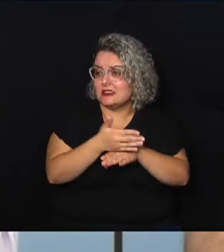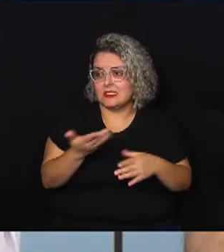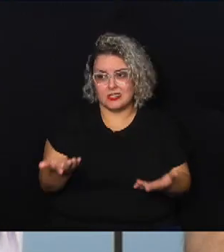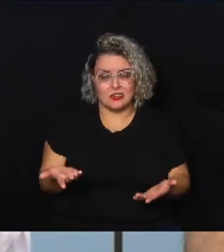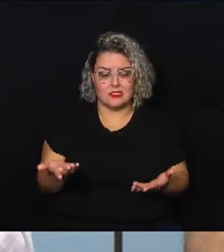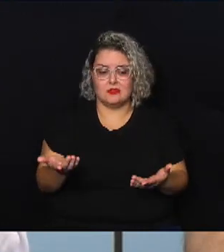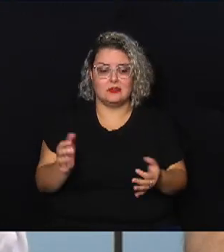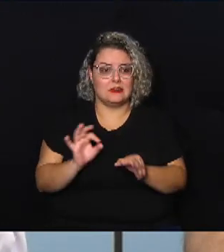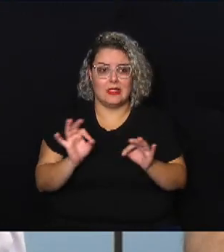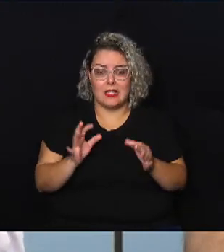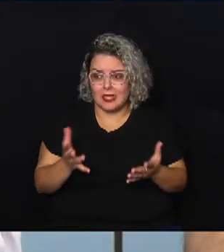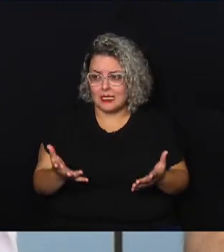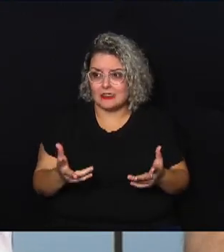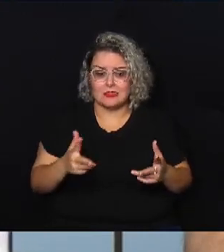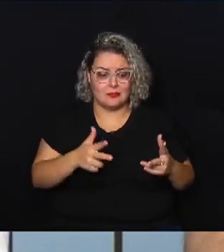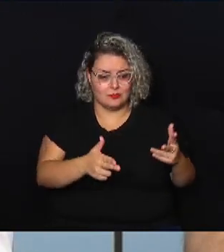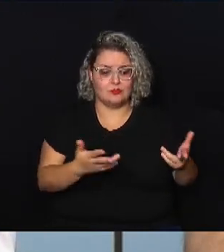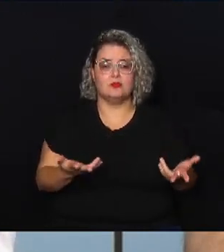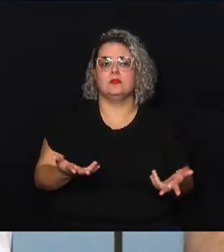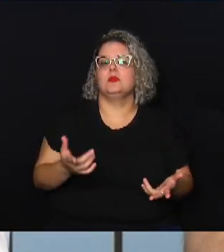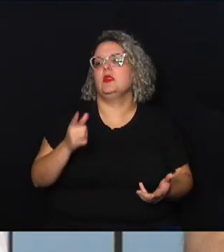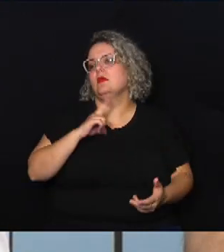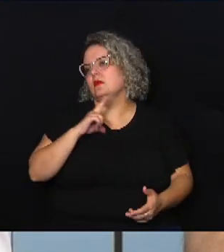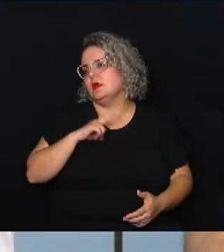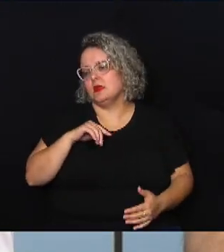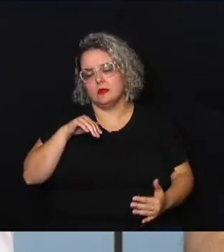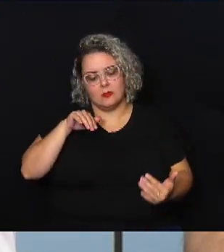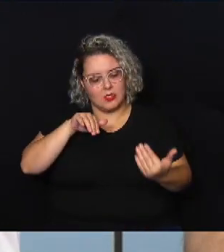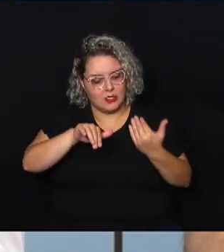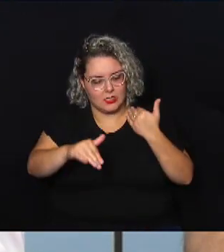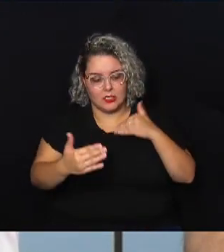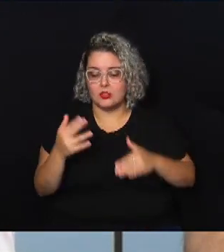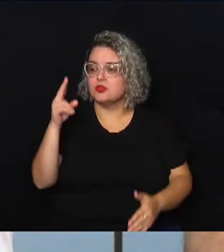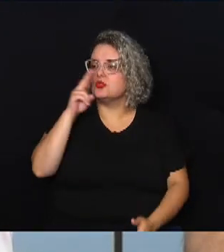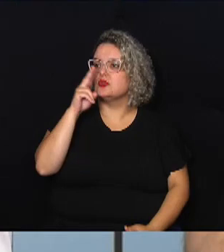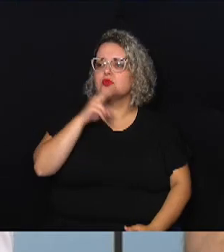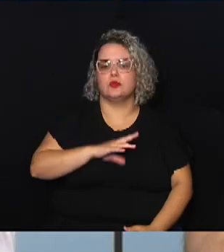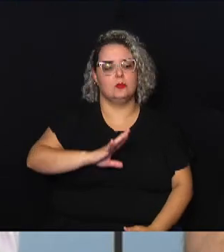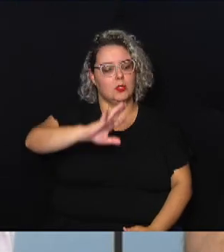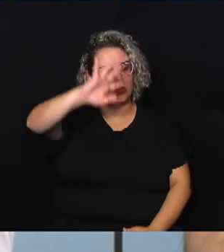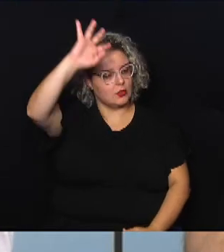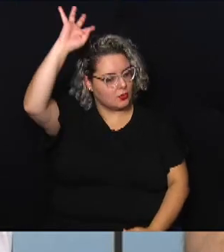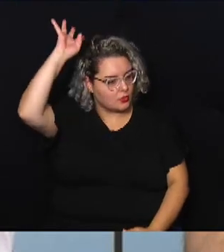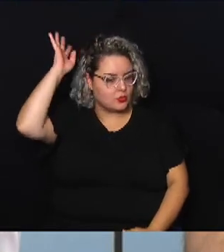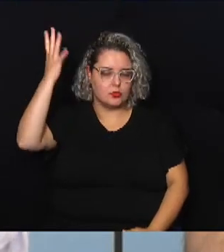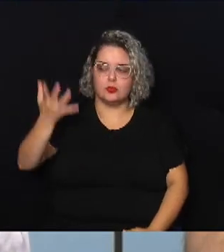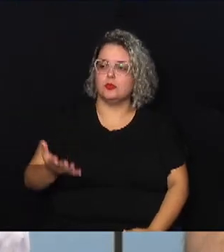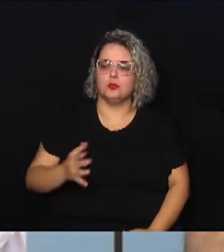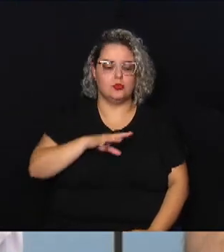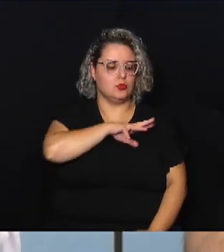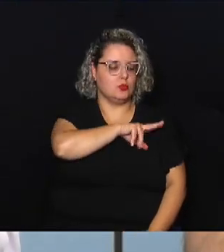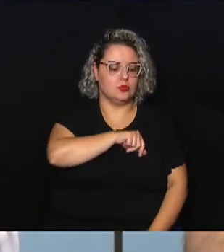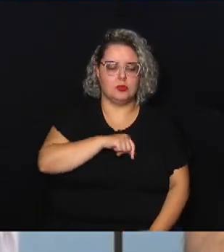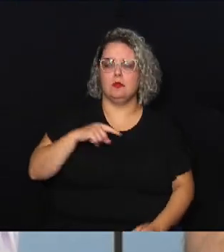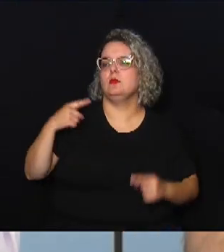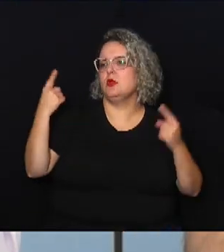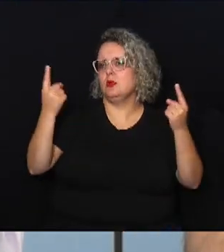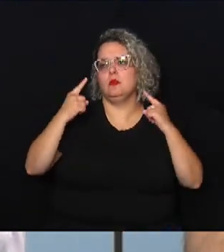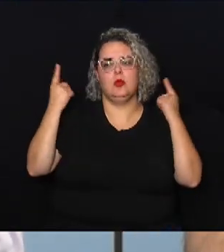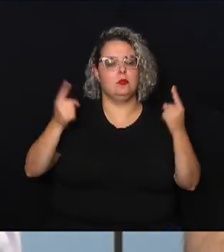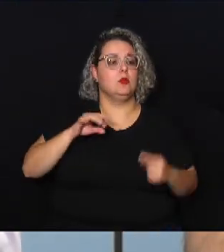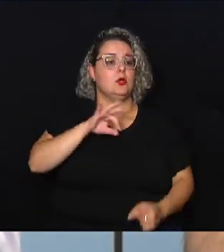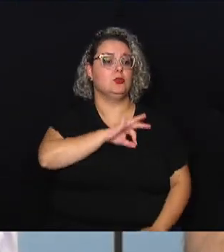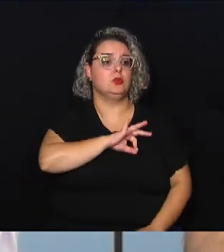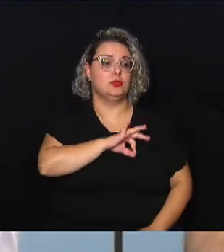acesso está interditado então ali vai ter trânsito de veículos de emergência como do bombeiro do SAMU ambulâncias da polícia